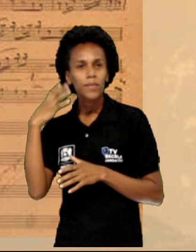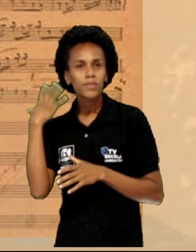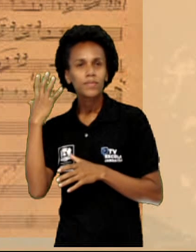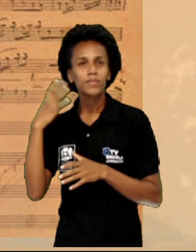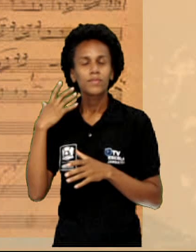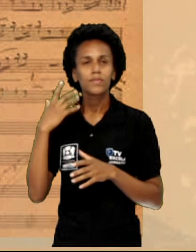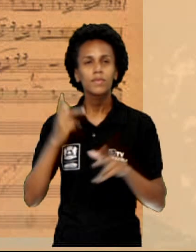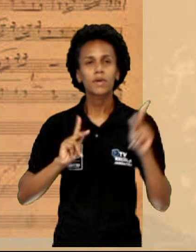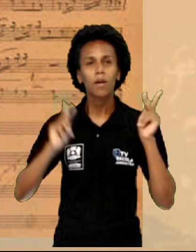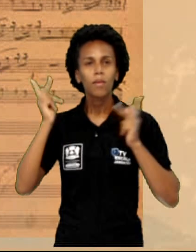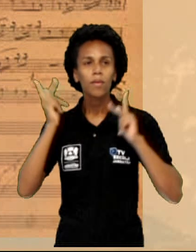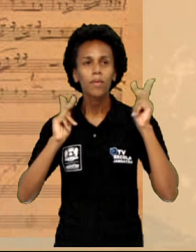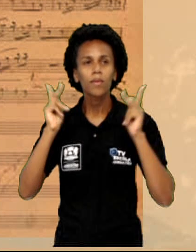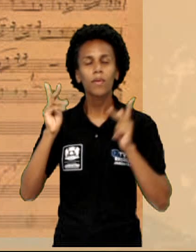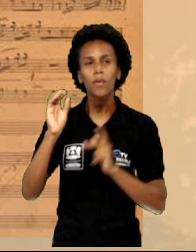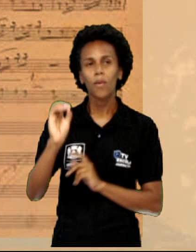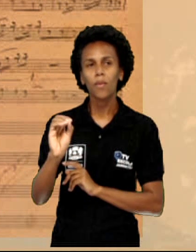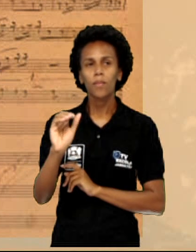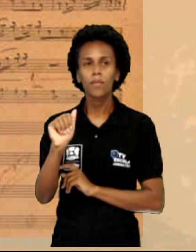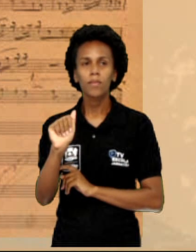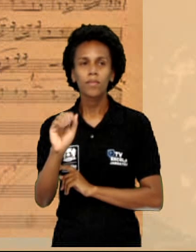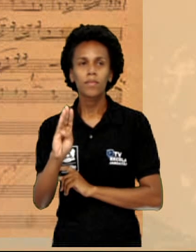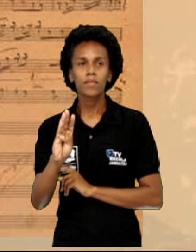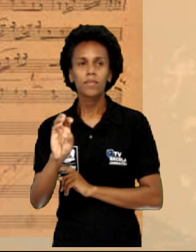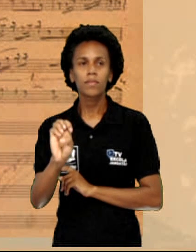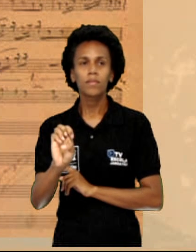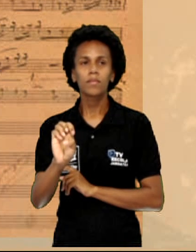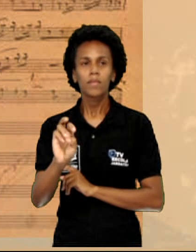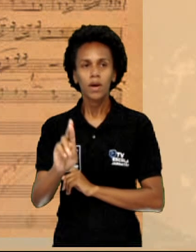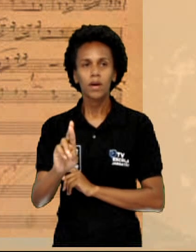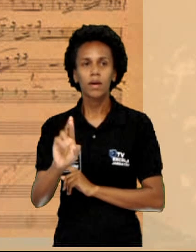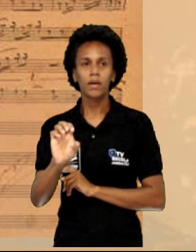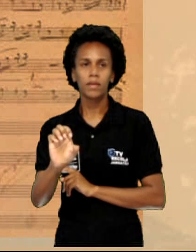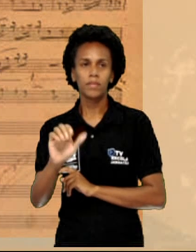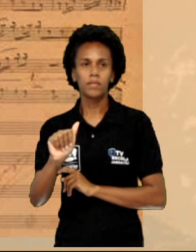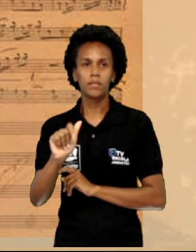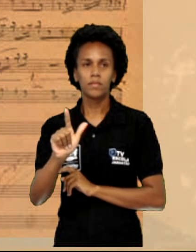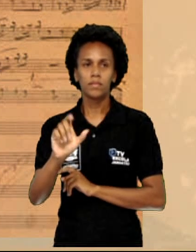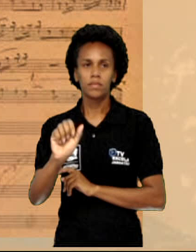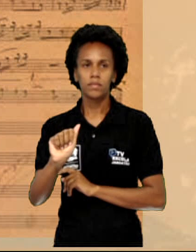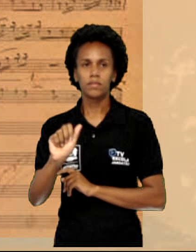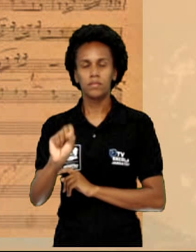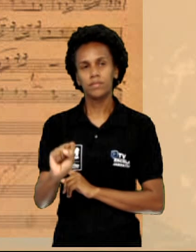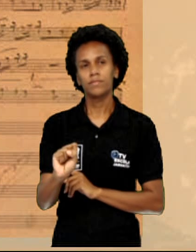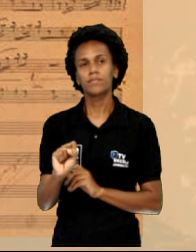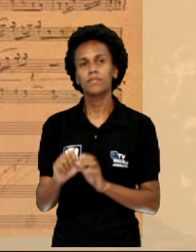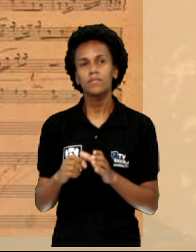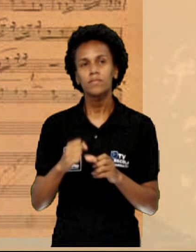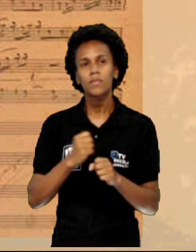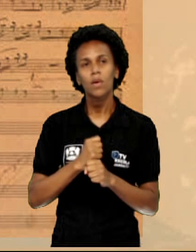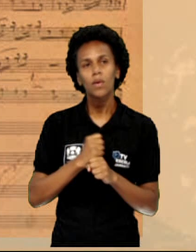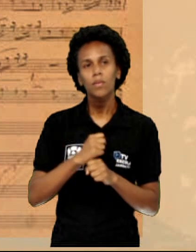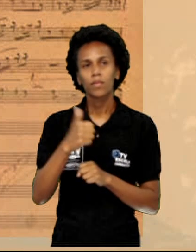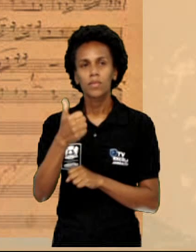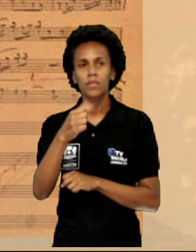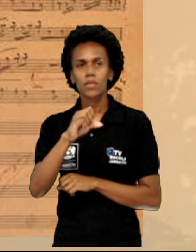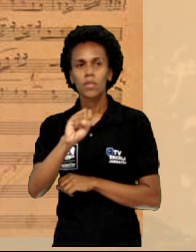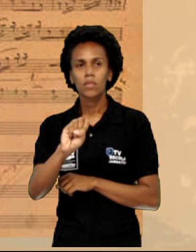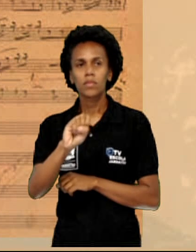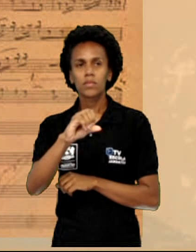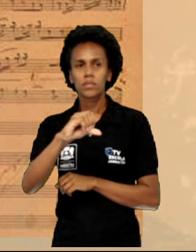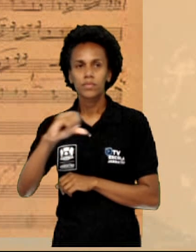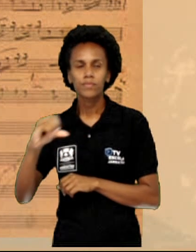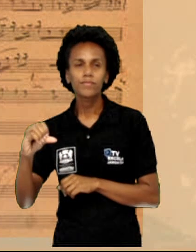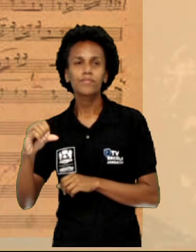Alas, composta em 1899, inspirada nos componentes do cordão carnavalesco rosa de